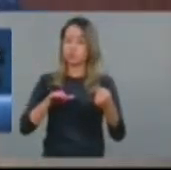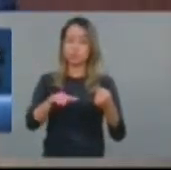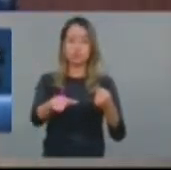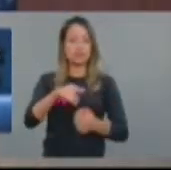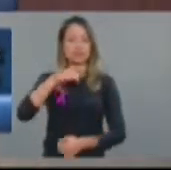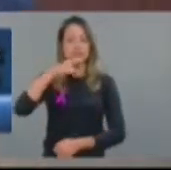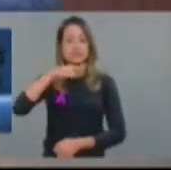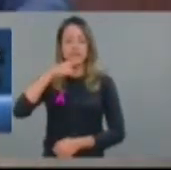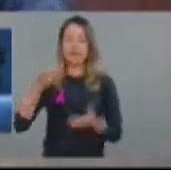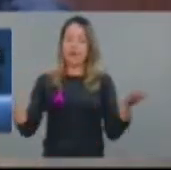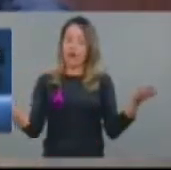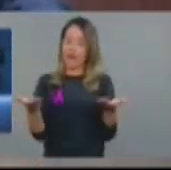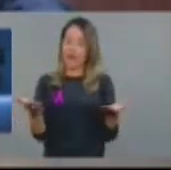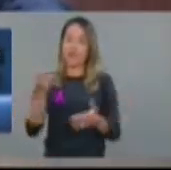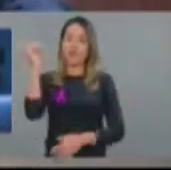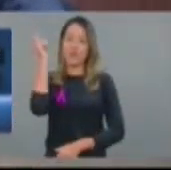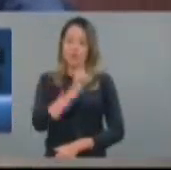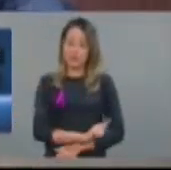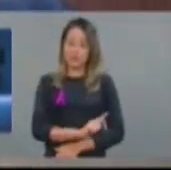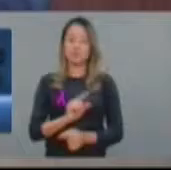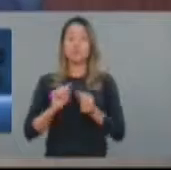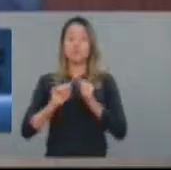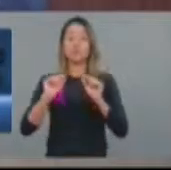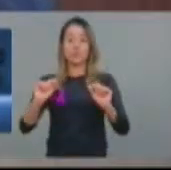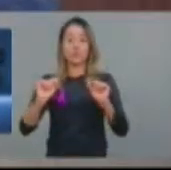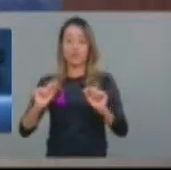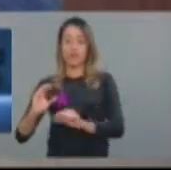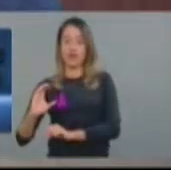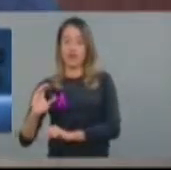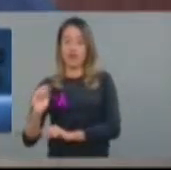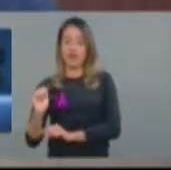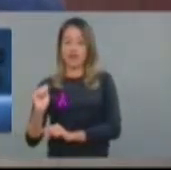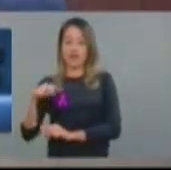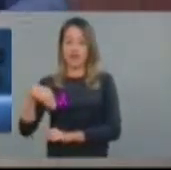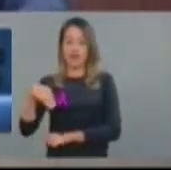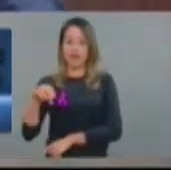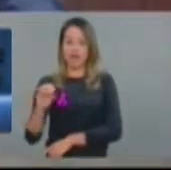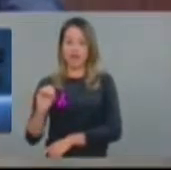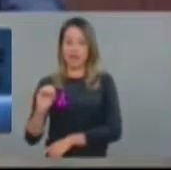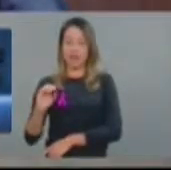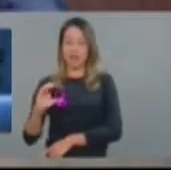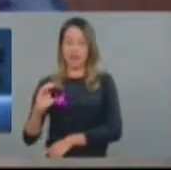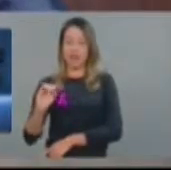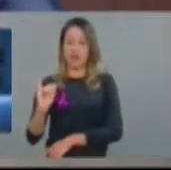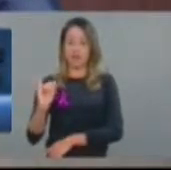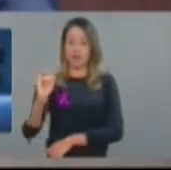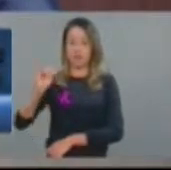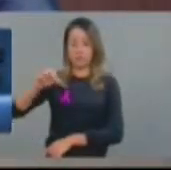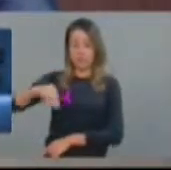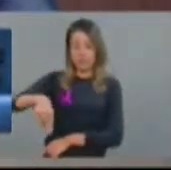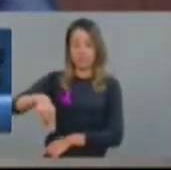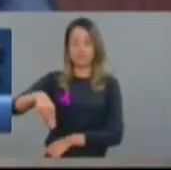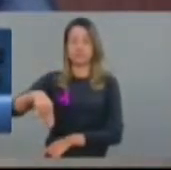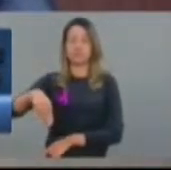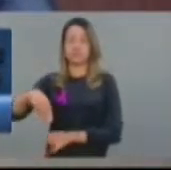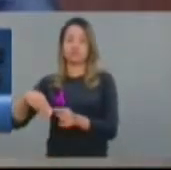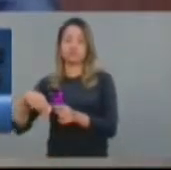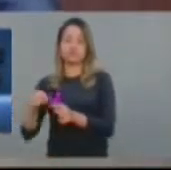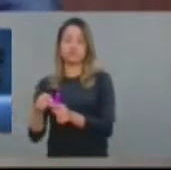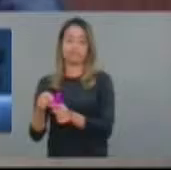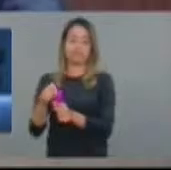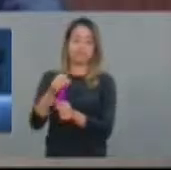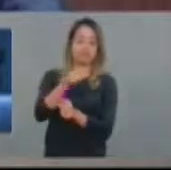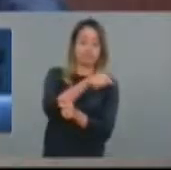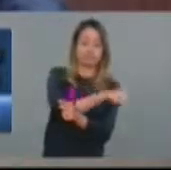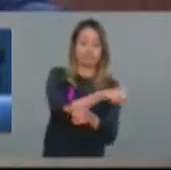de Camusim até a praia do Maceió, toda em asfalto, com todas as características de segurança para aqueles